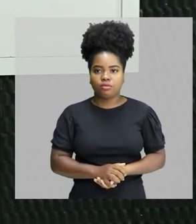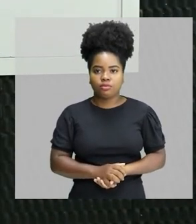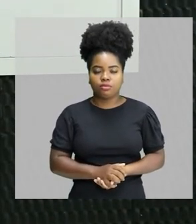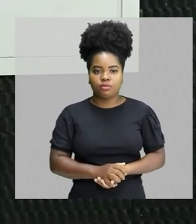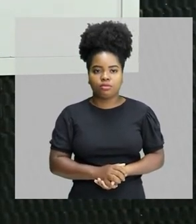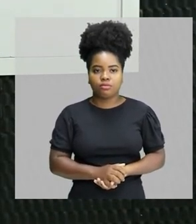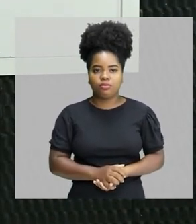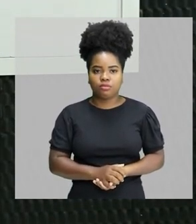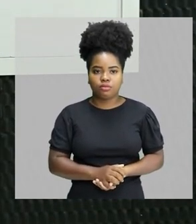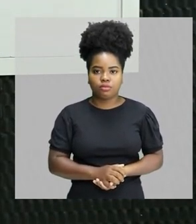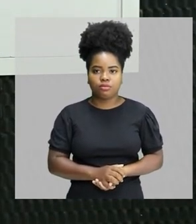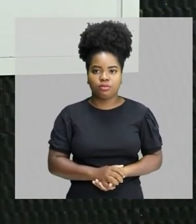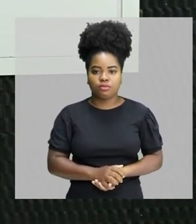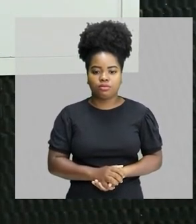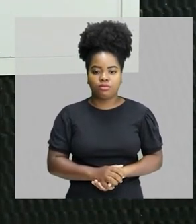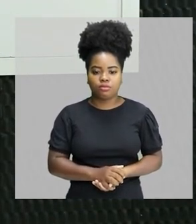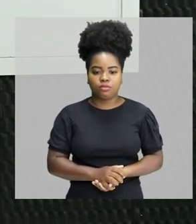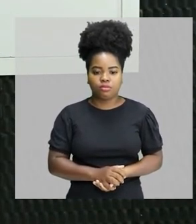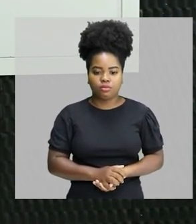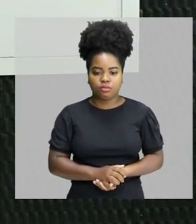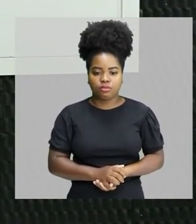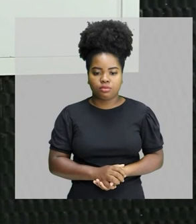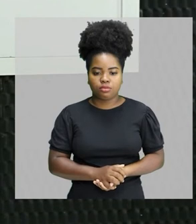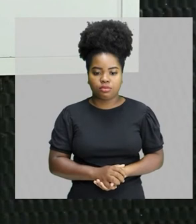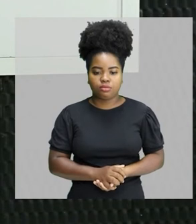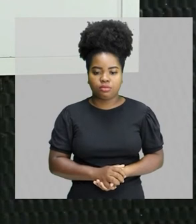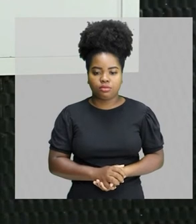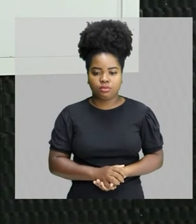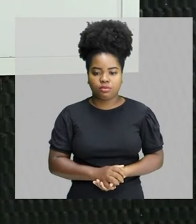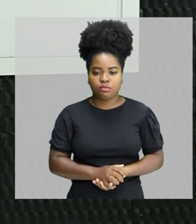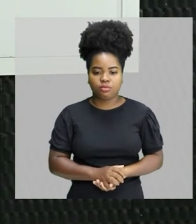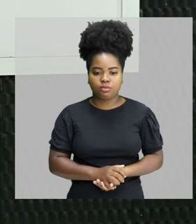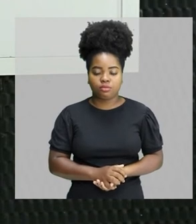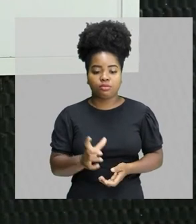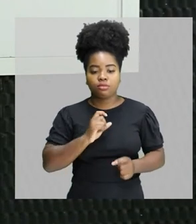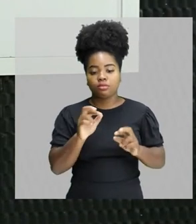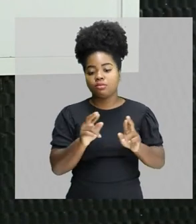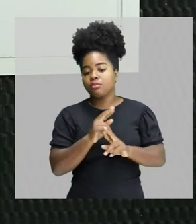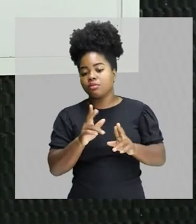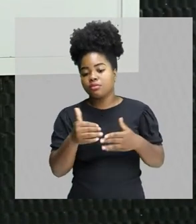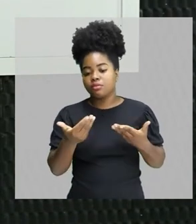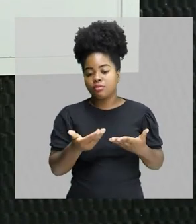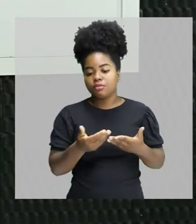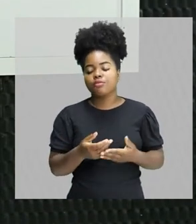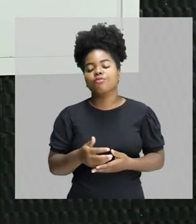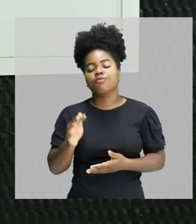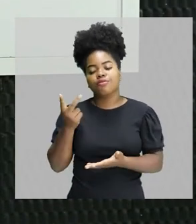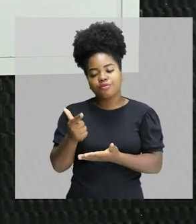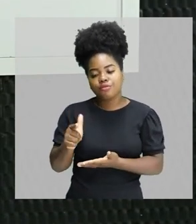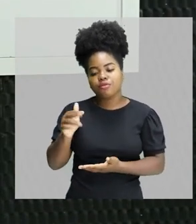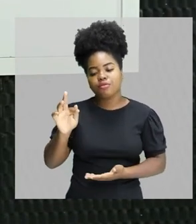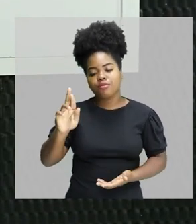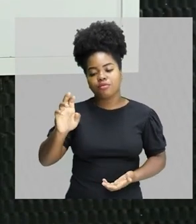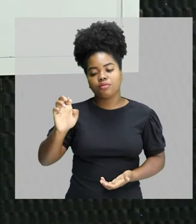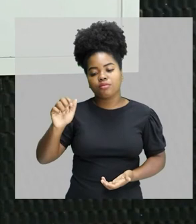Essa altura, tá ok? Chamei atenção. Essa altura ela tem uma relação com a frequência.